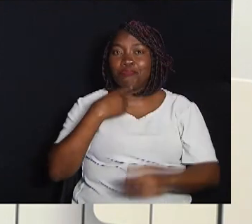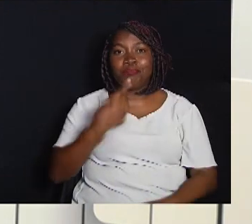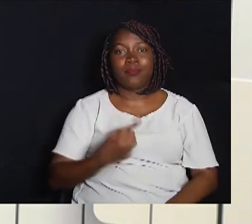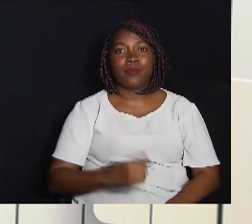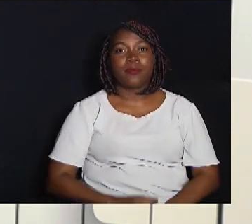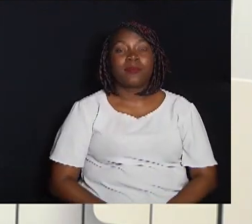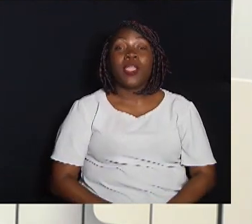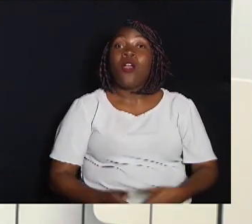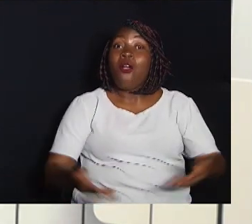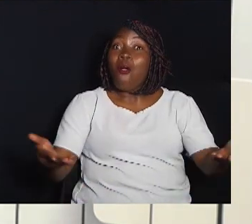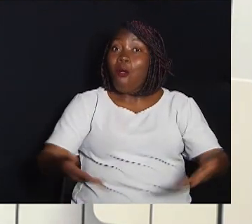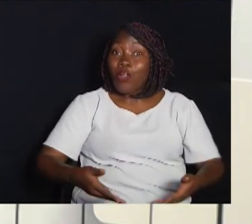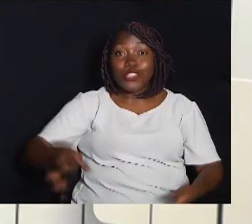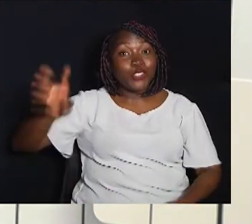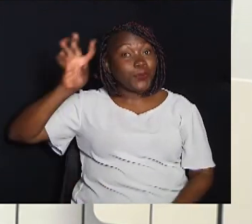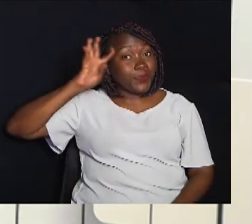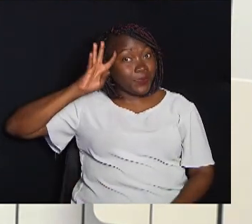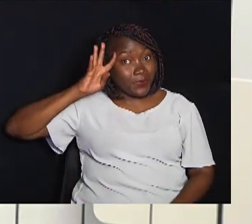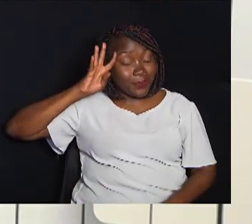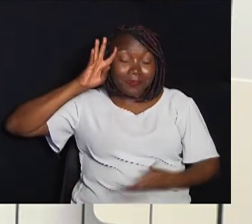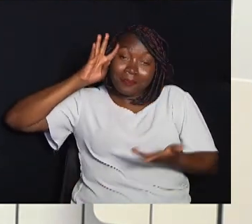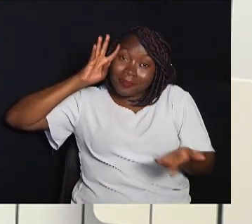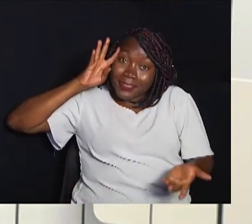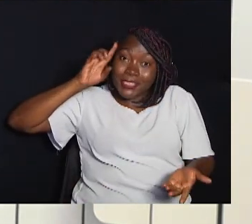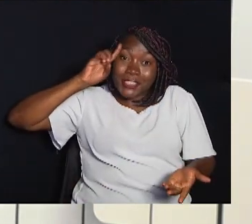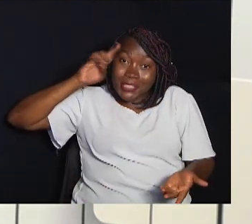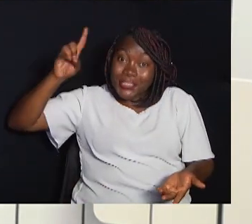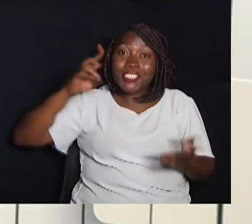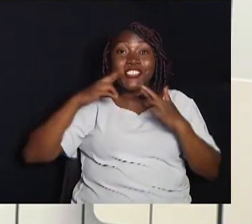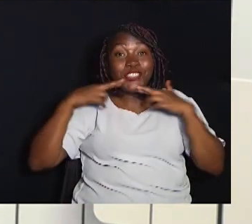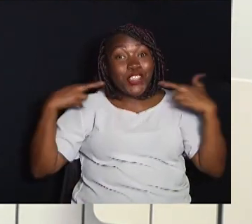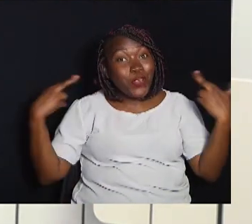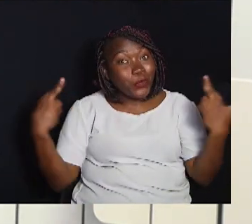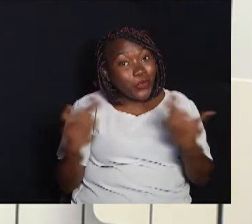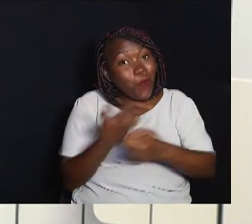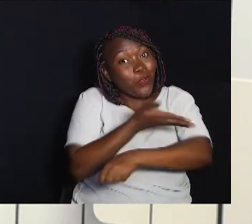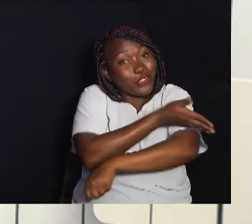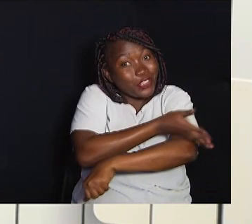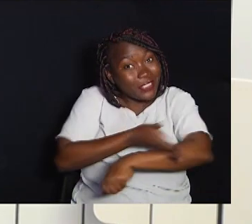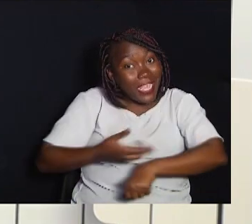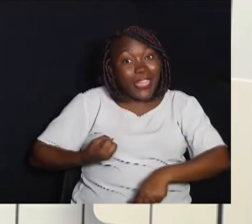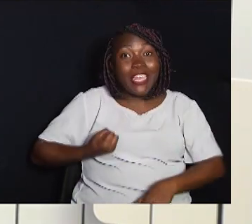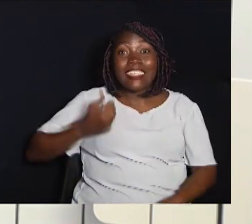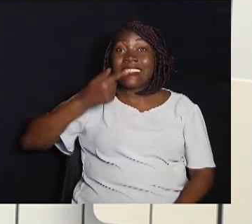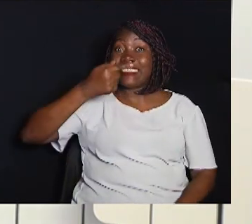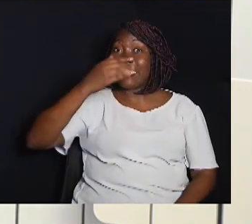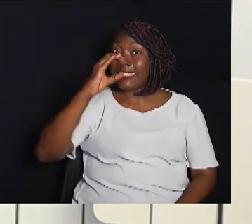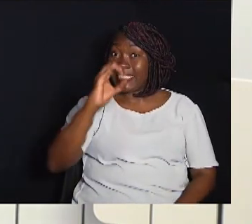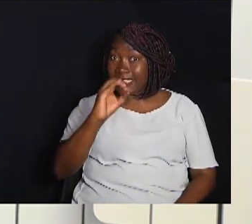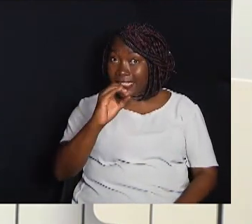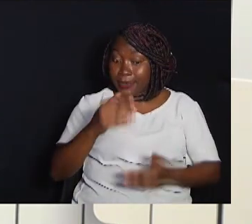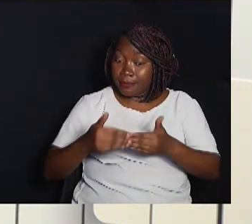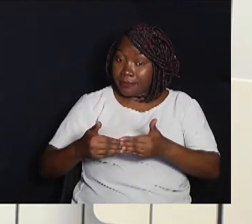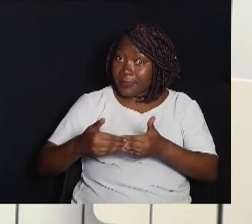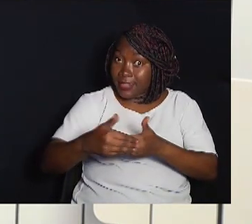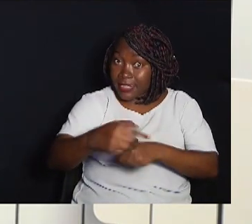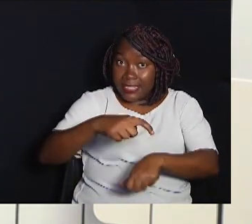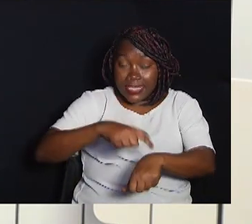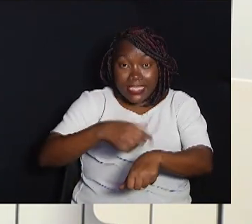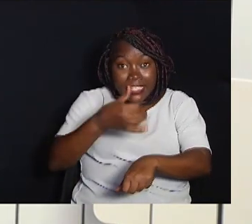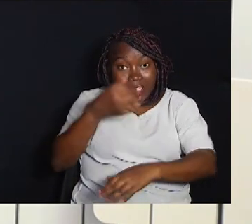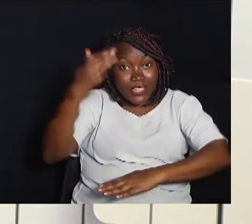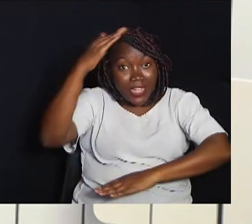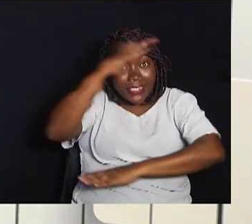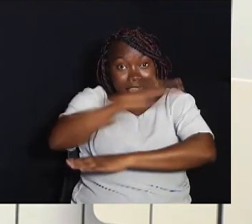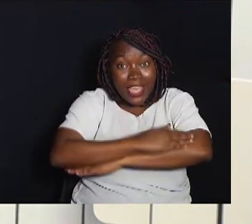Hoje é quarta-feira, portanto é dia de reunião ordinária A de número 70 A partir das seis horas da tarde os